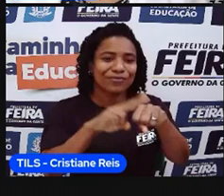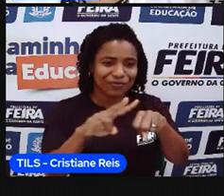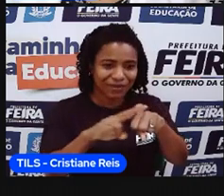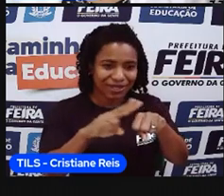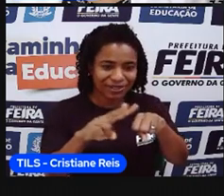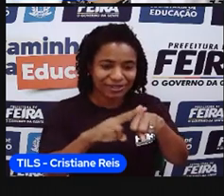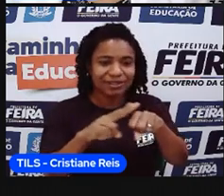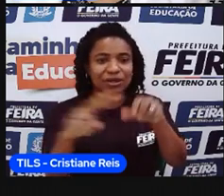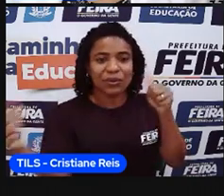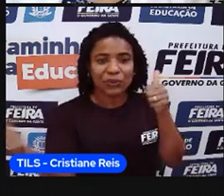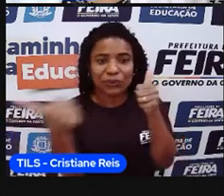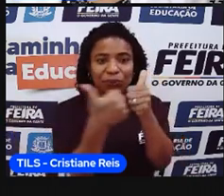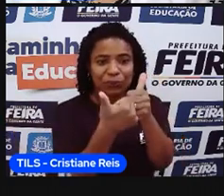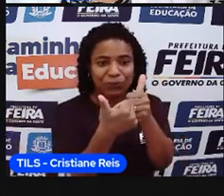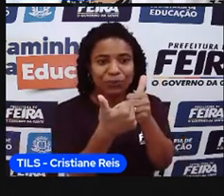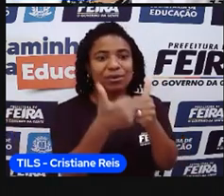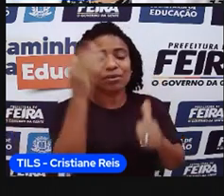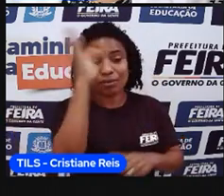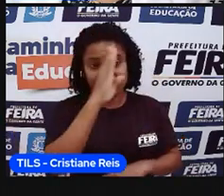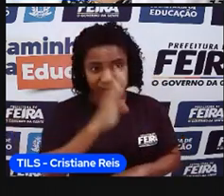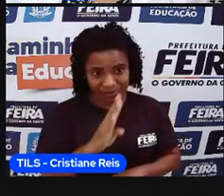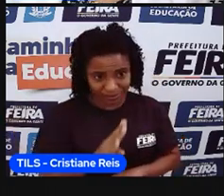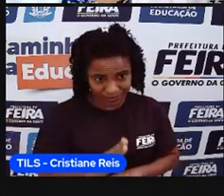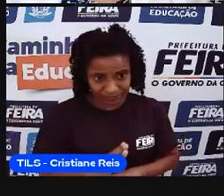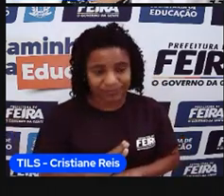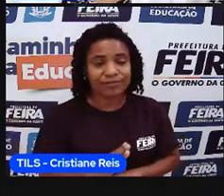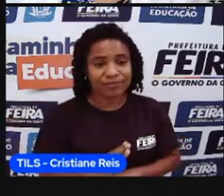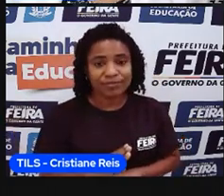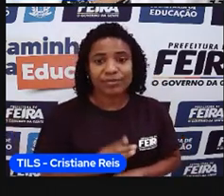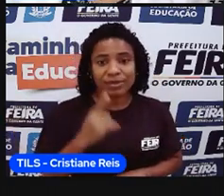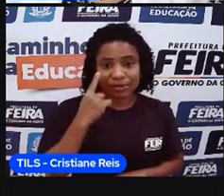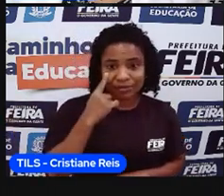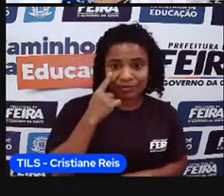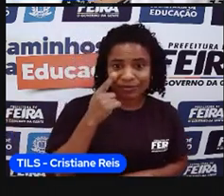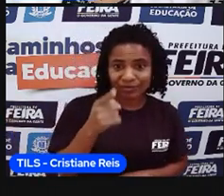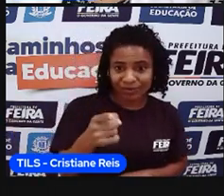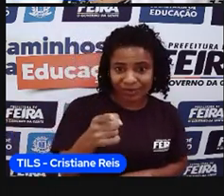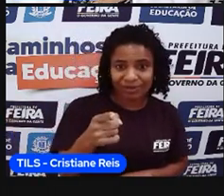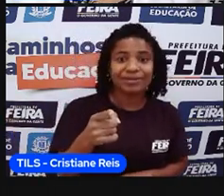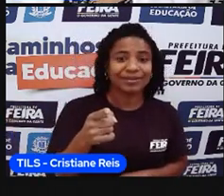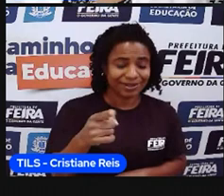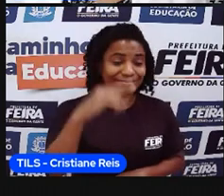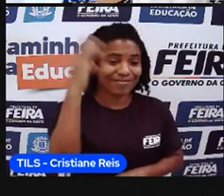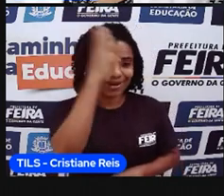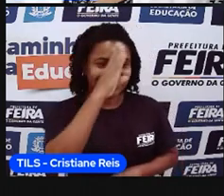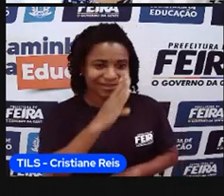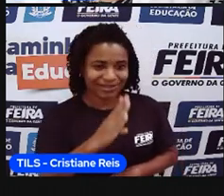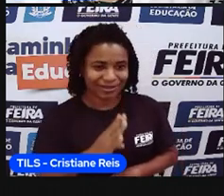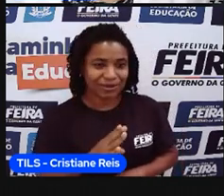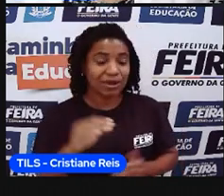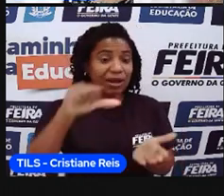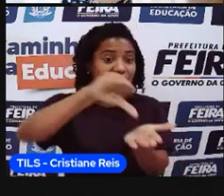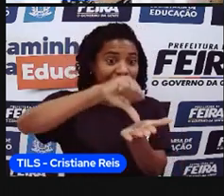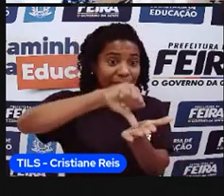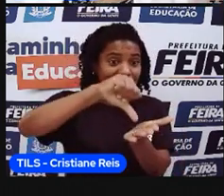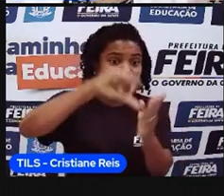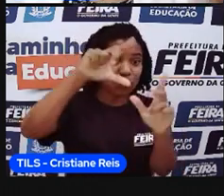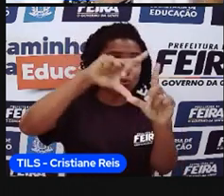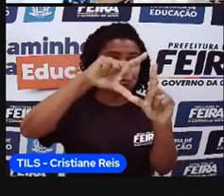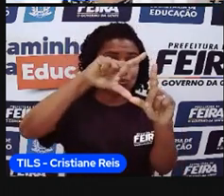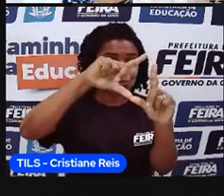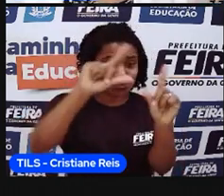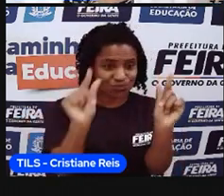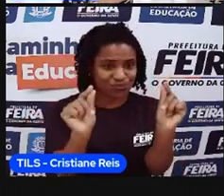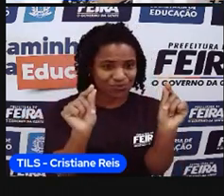fazem fronteira com o território brasileiro. chamando a atenção aqui, né, gente, para a nossa capital, Brasília, né. Voltando àquela